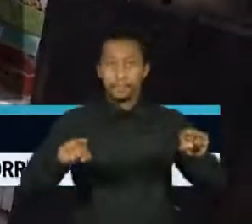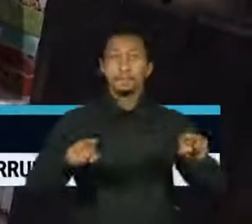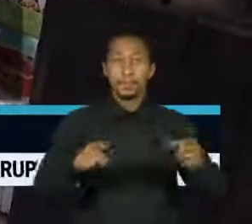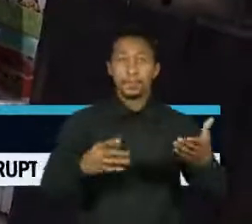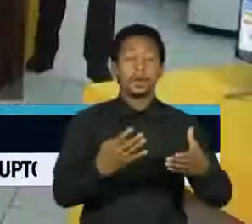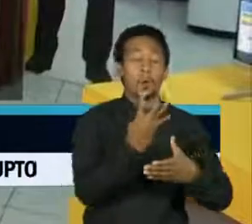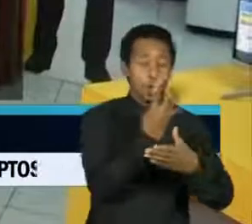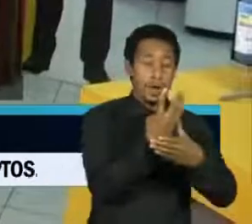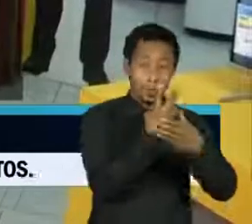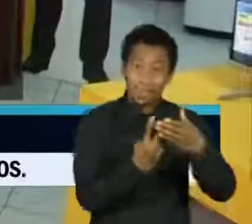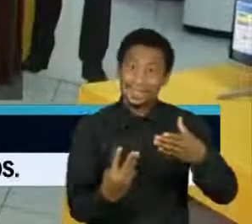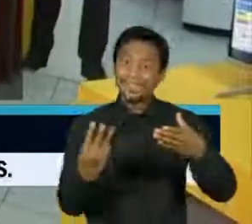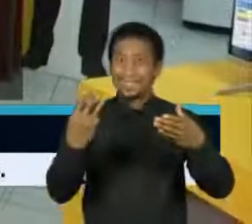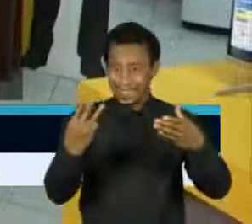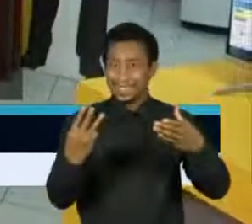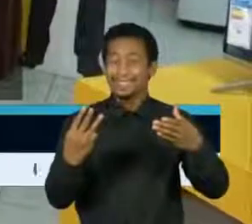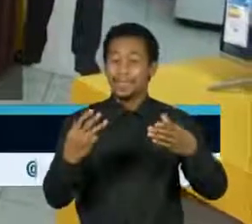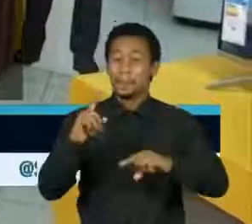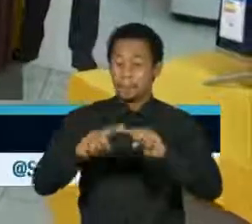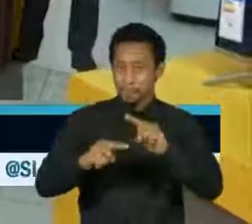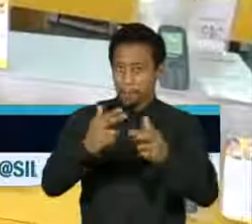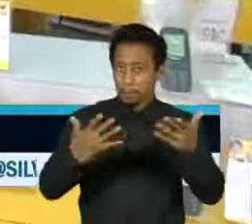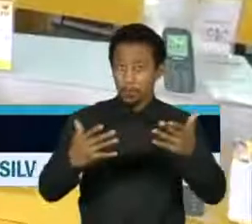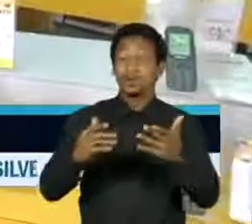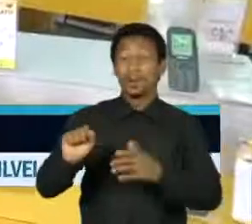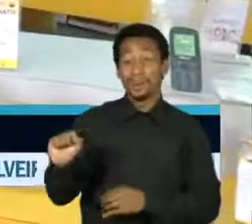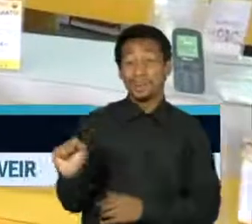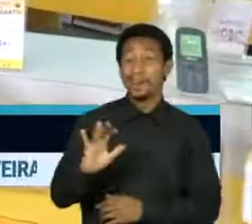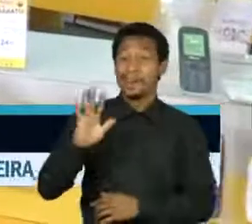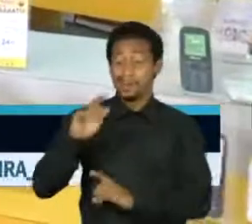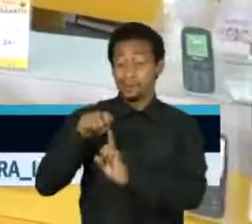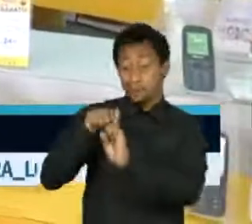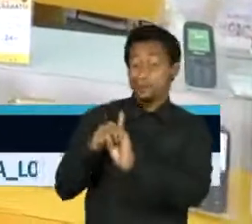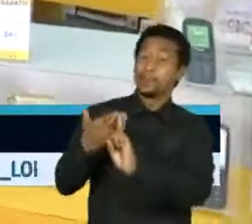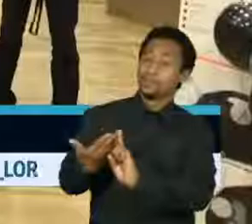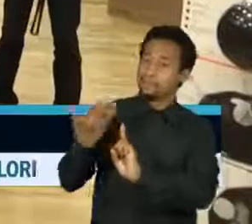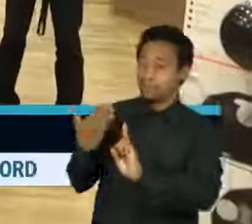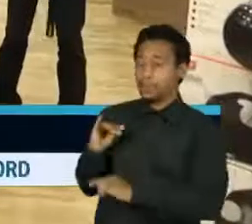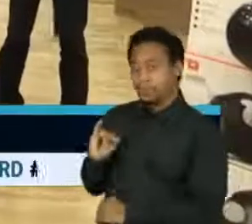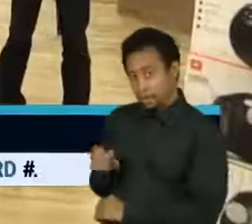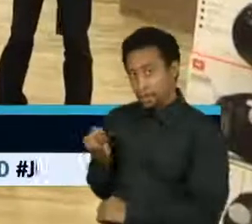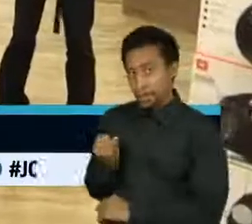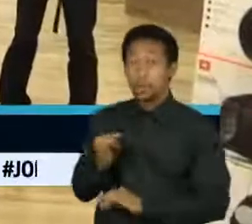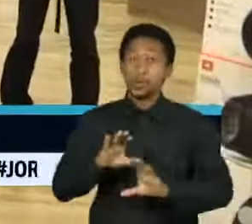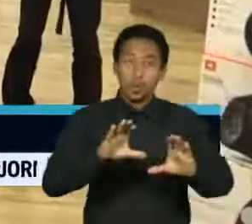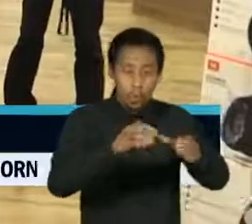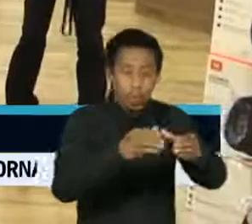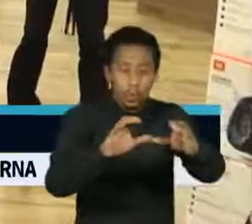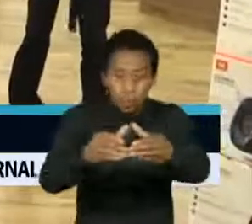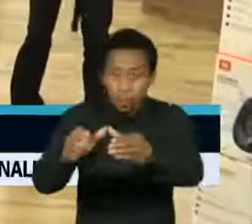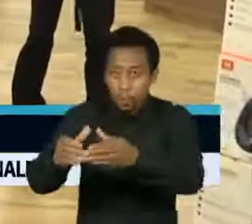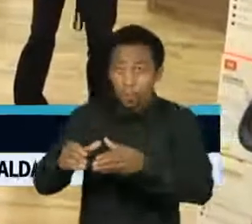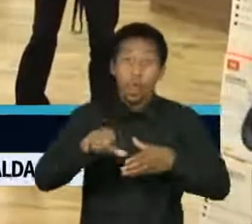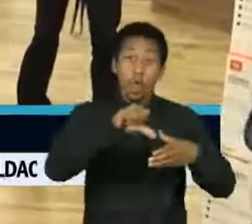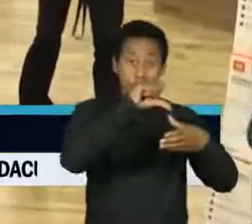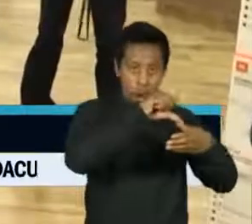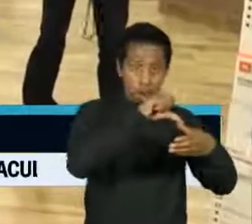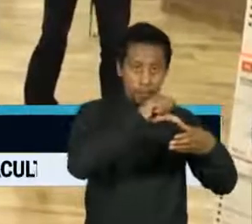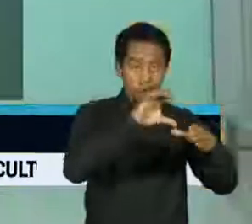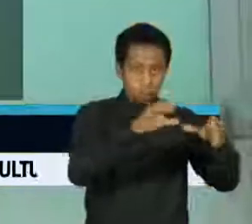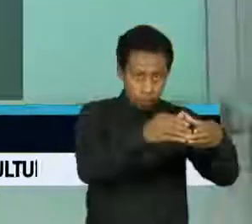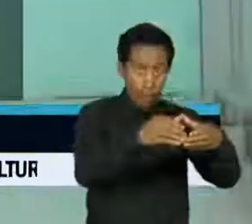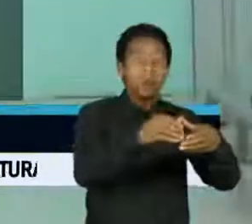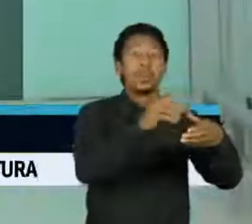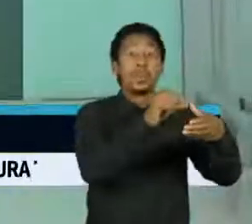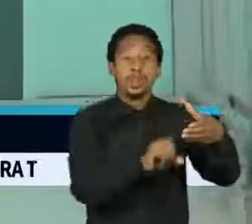quatro produtos ficaram mais caros no mês passado. Dos nove grupos pesquisados pelo IBGE, oito tiveram alta em